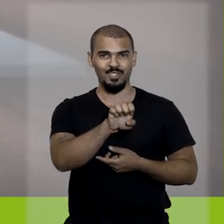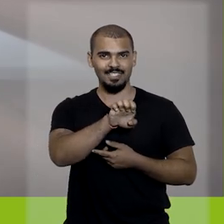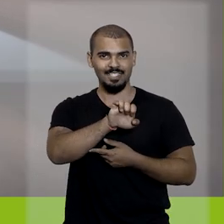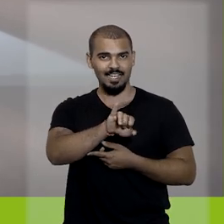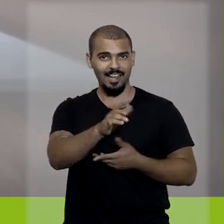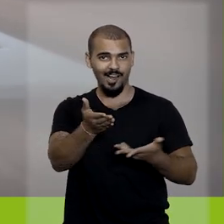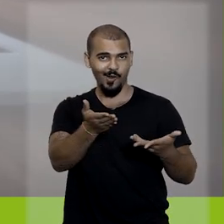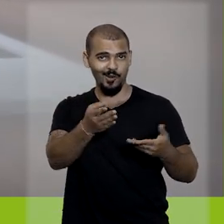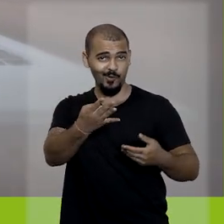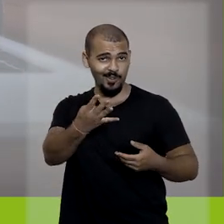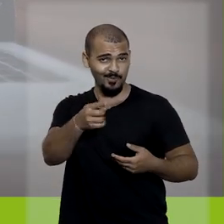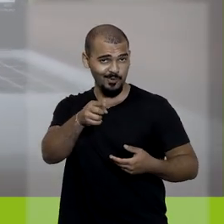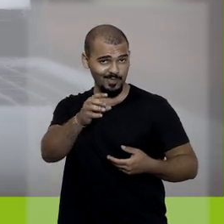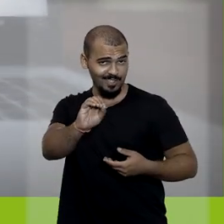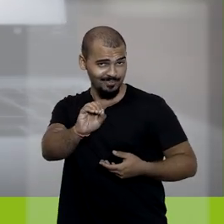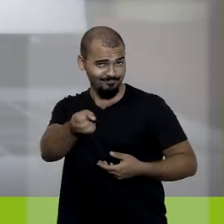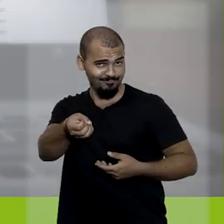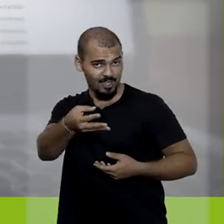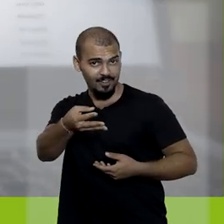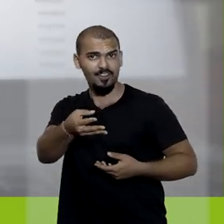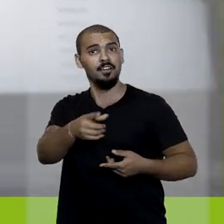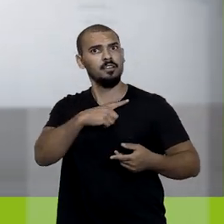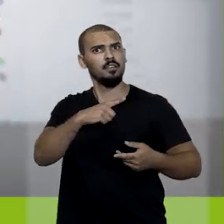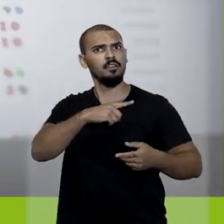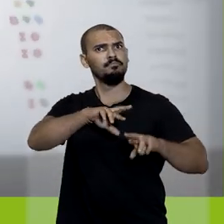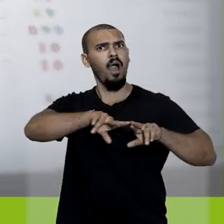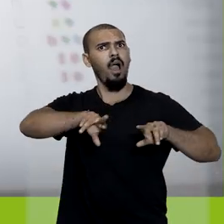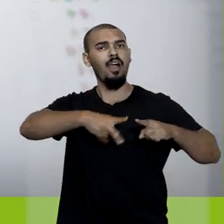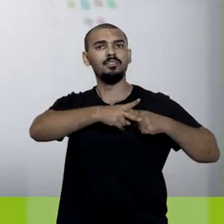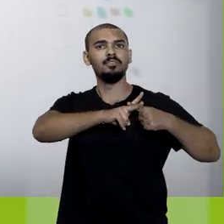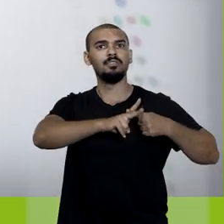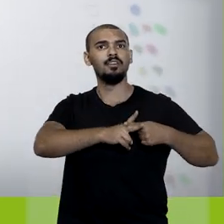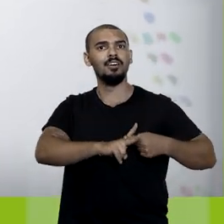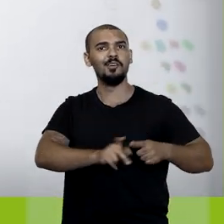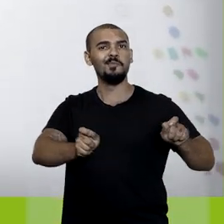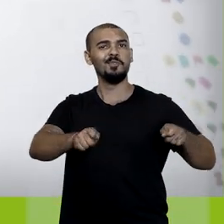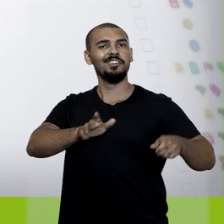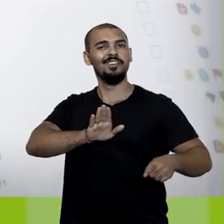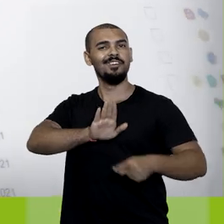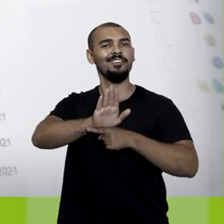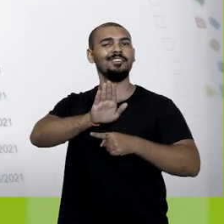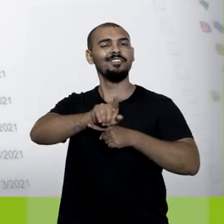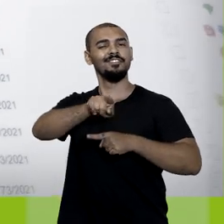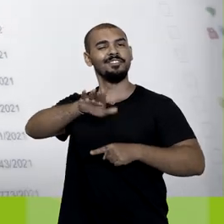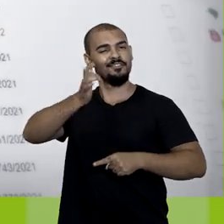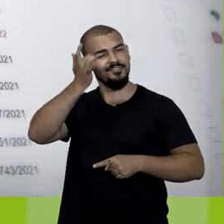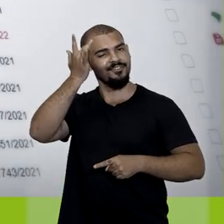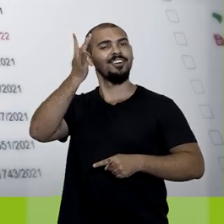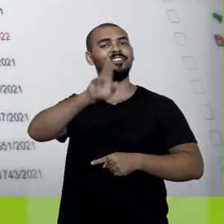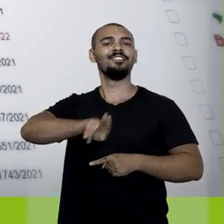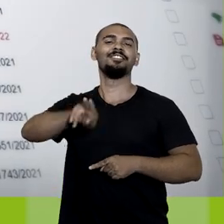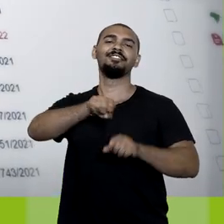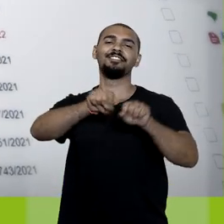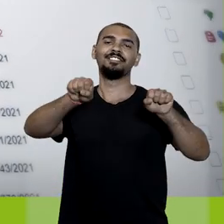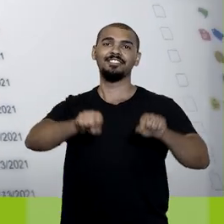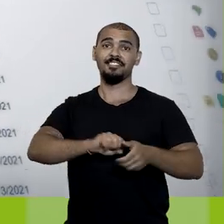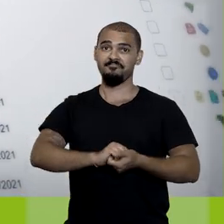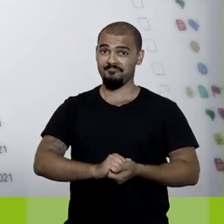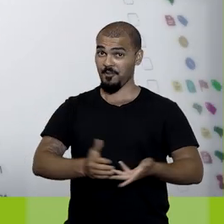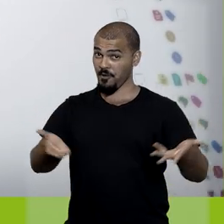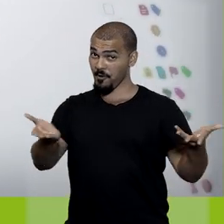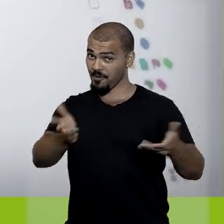O SEI Agora é 4.0. Na versão, várias ferramentas foram aprimoradas para facilitar o uso do sistema.